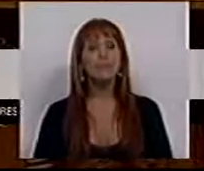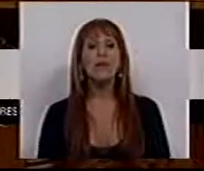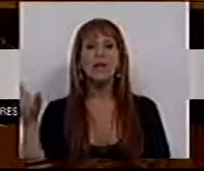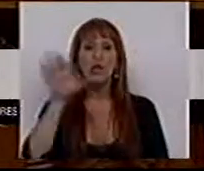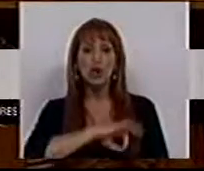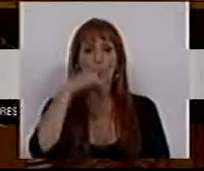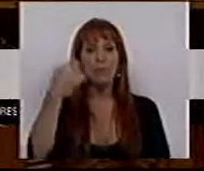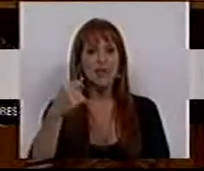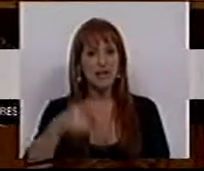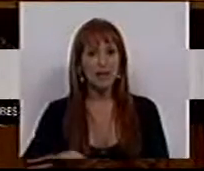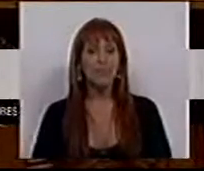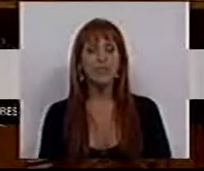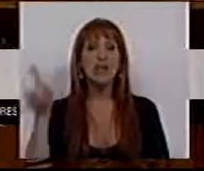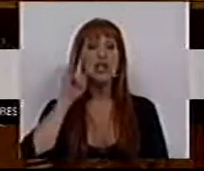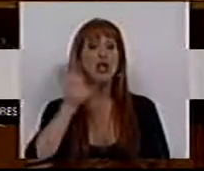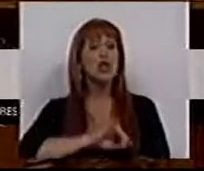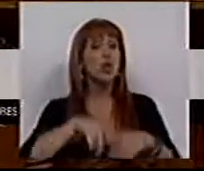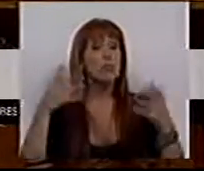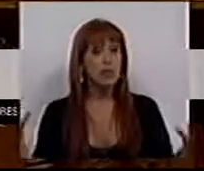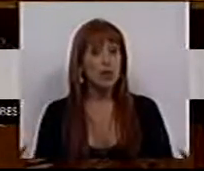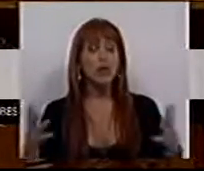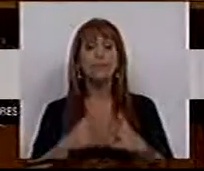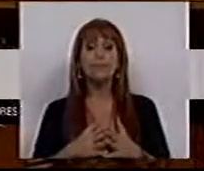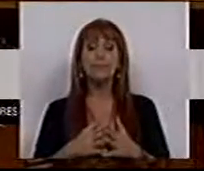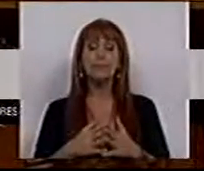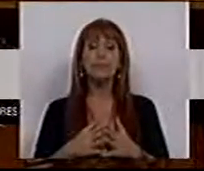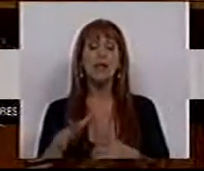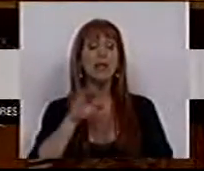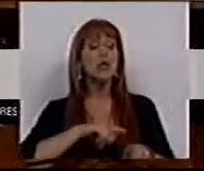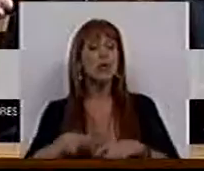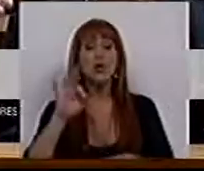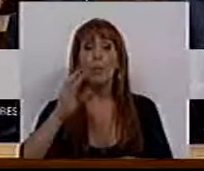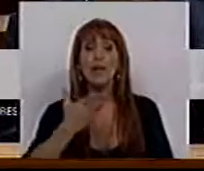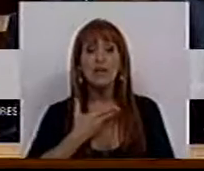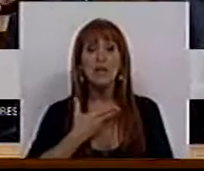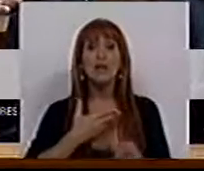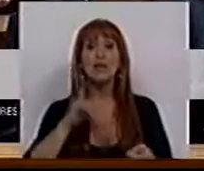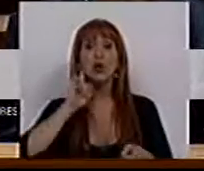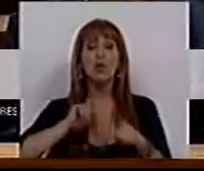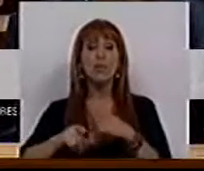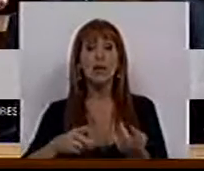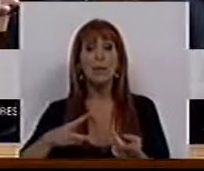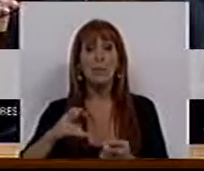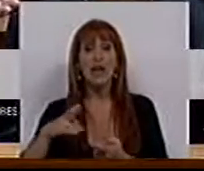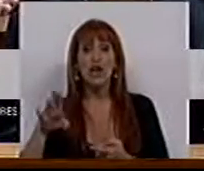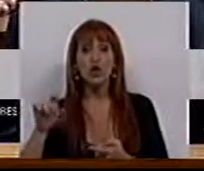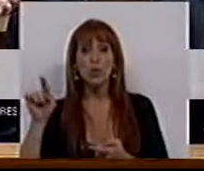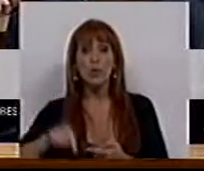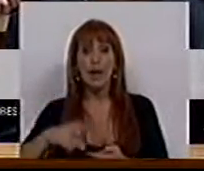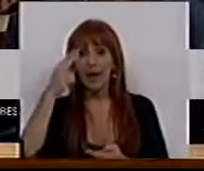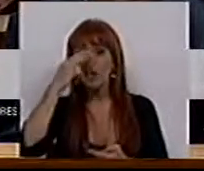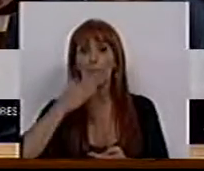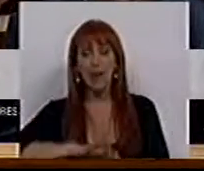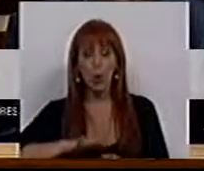Sr. Presidente, Sras. e Srs. Deputados, Srs. Deputados do PSD, Sra. Deputada Maria José Castelo Branco,